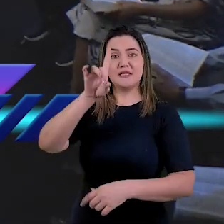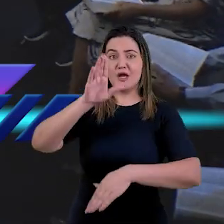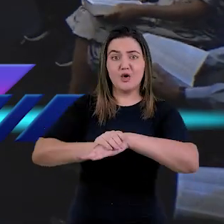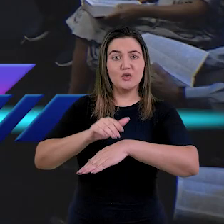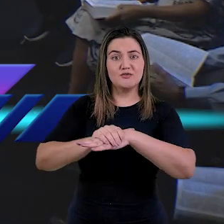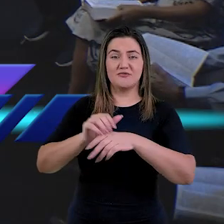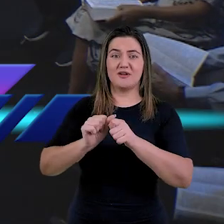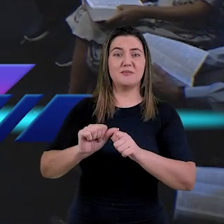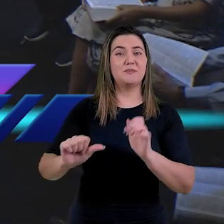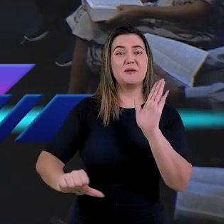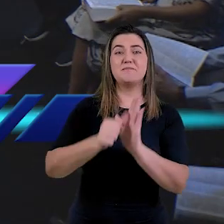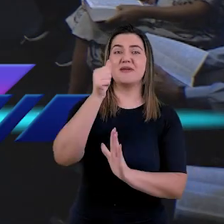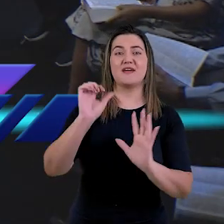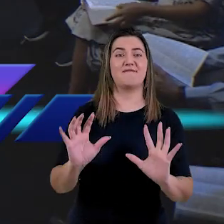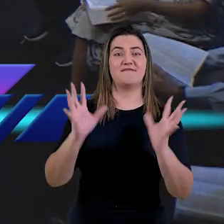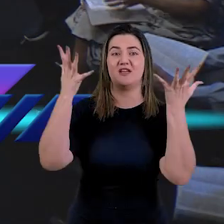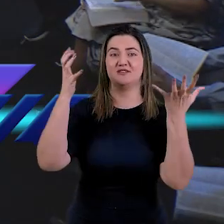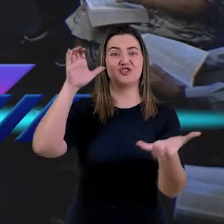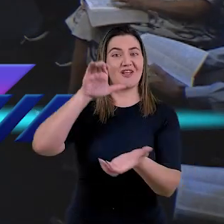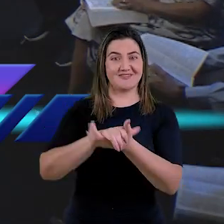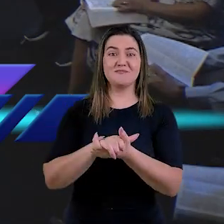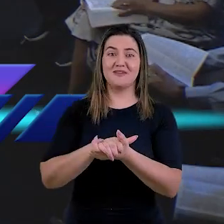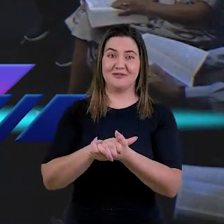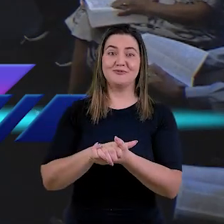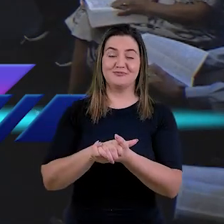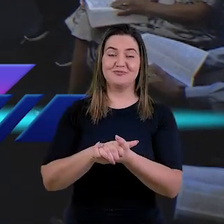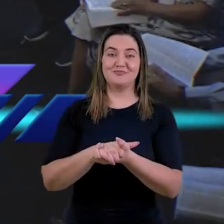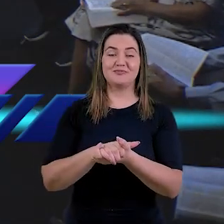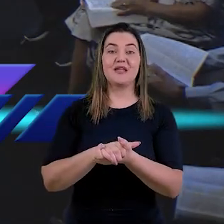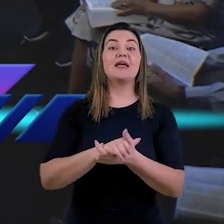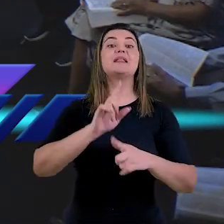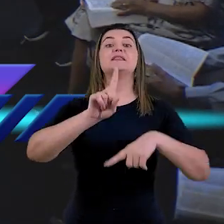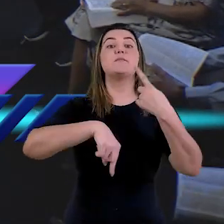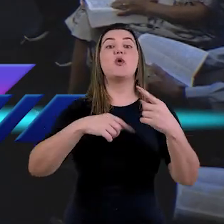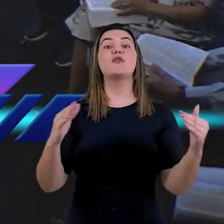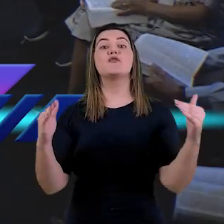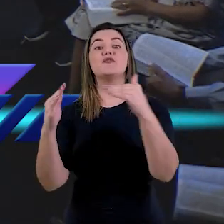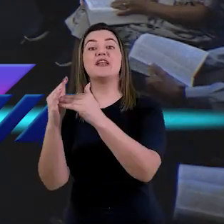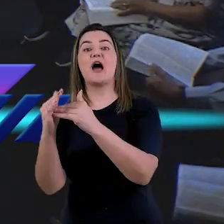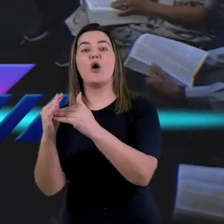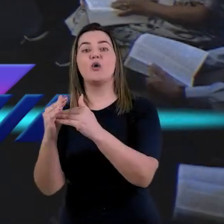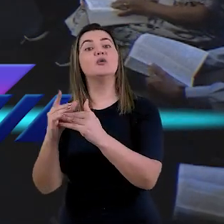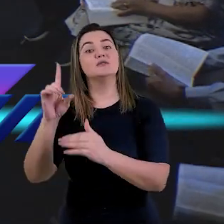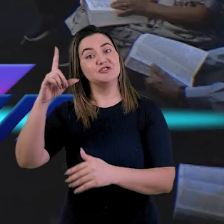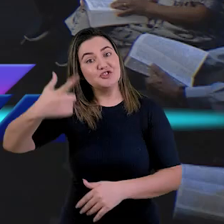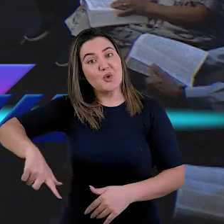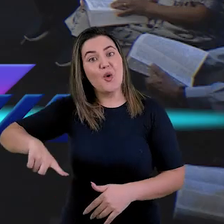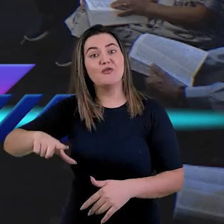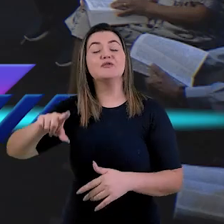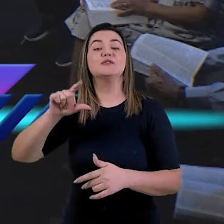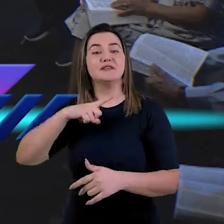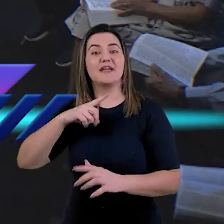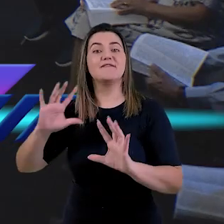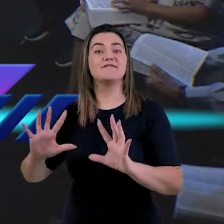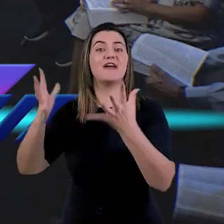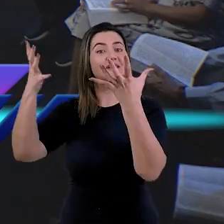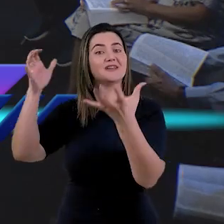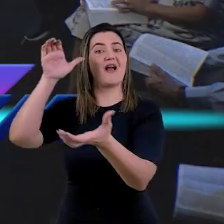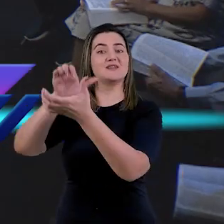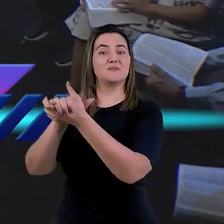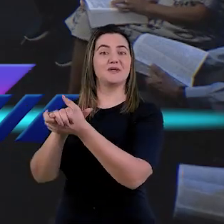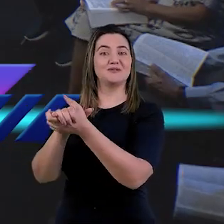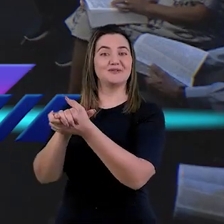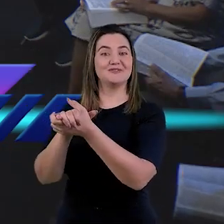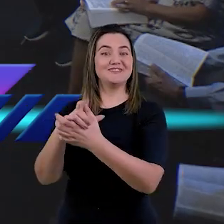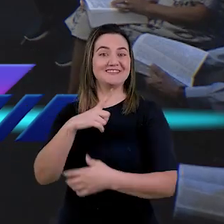cerimônia de casamento. E no final da história, nós vemos Deus celebrando uma outra cerimônia de casamento. E